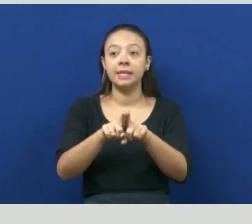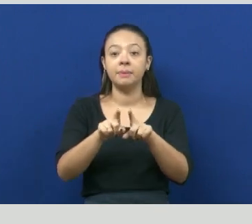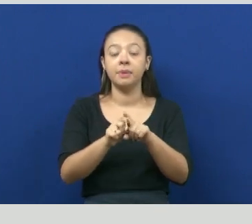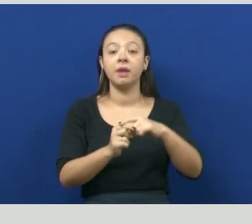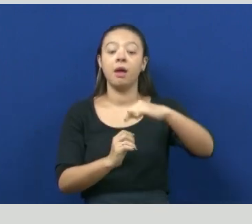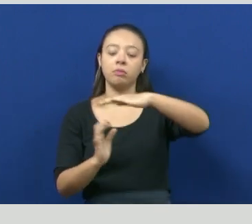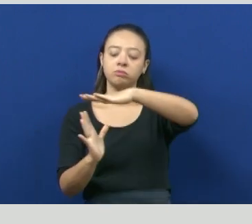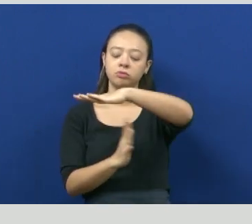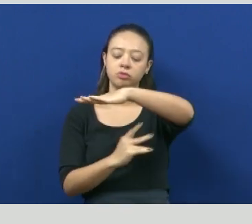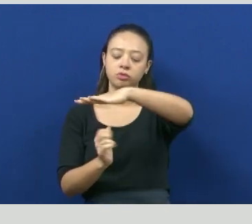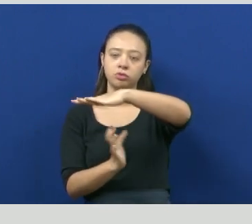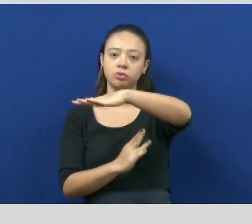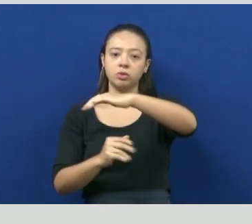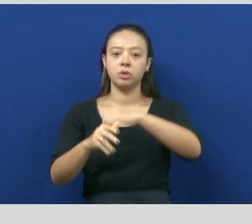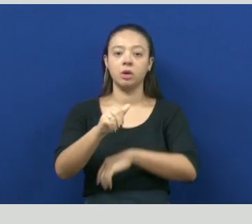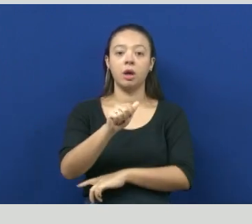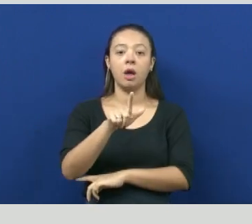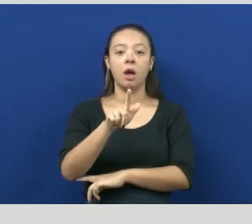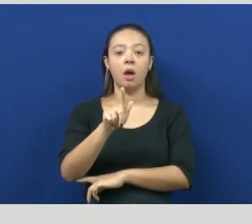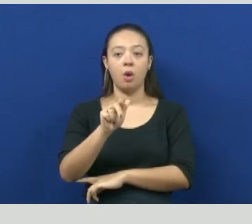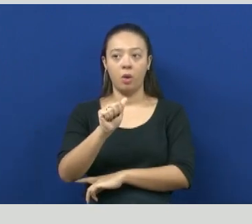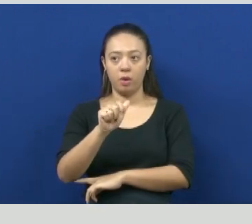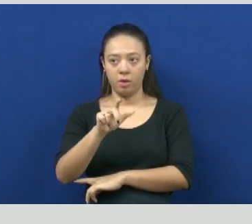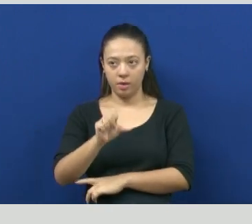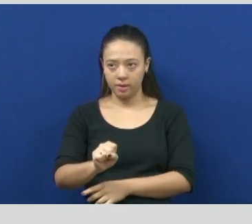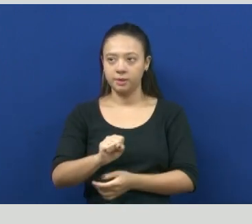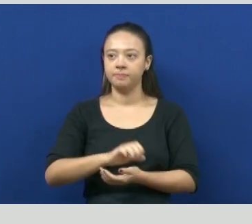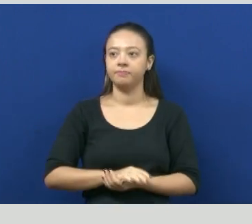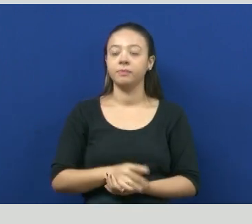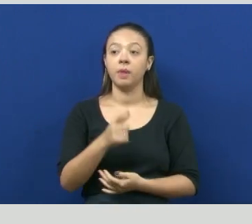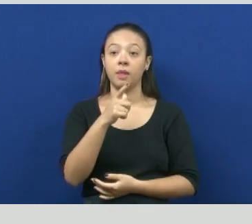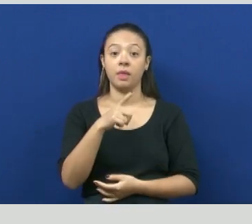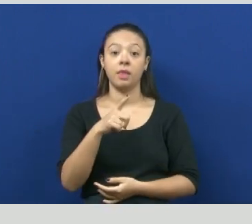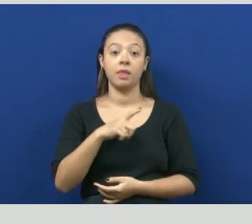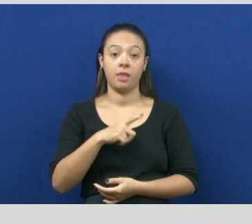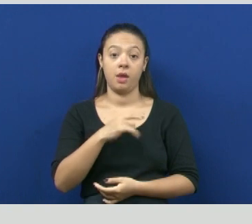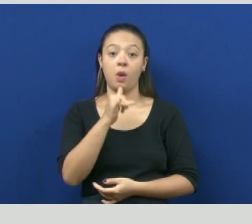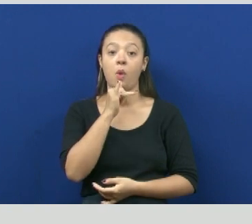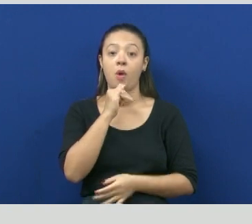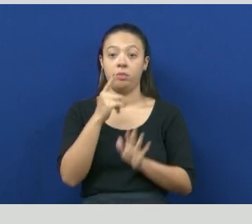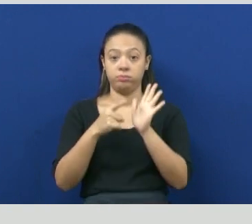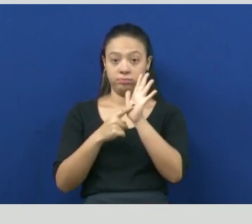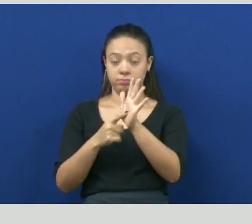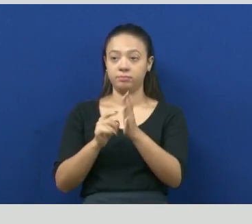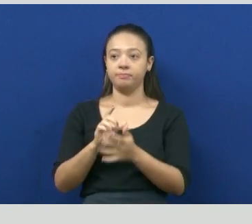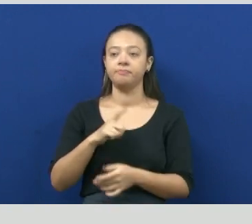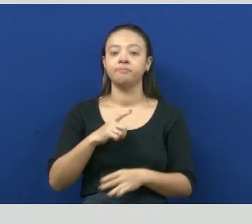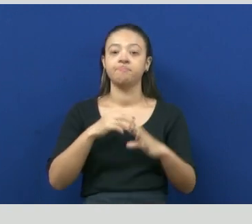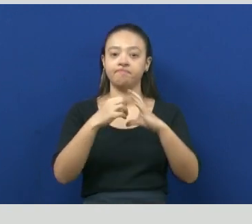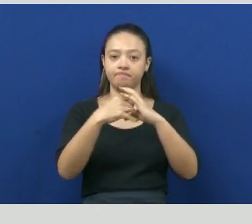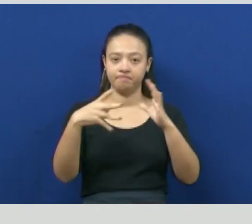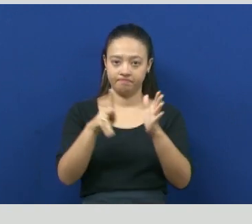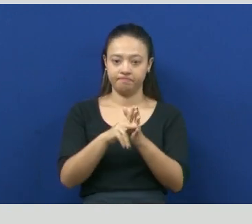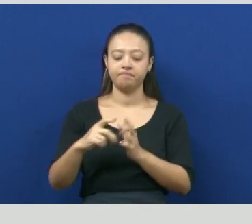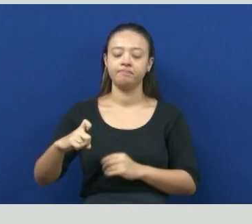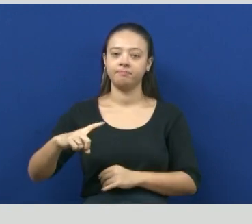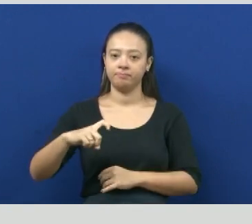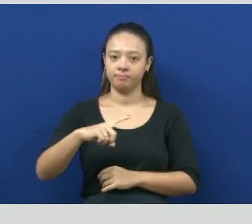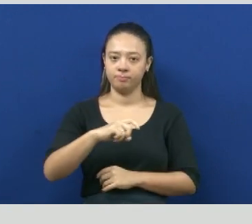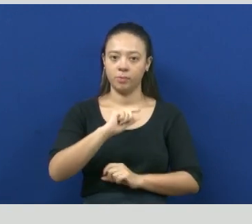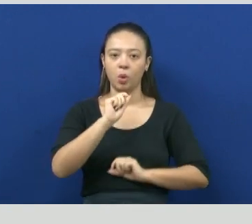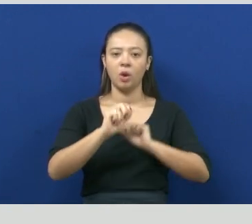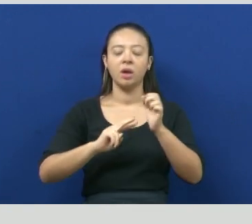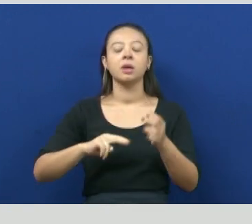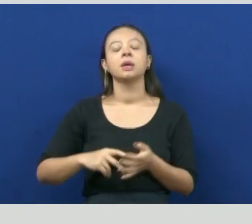cianobactérias. Como a gente vê ali, um exemplo na tela, as características das bactérias. Elas são